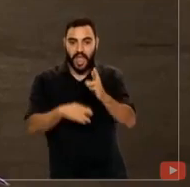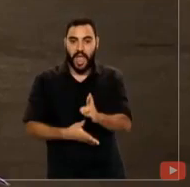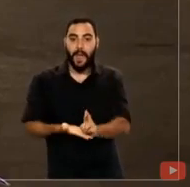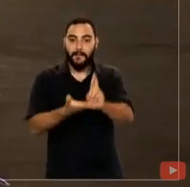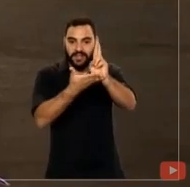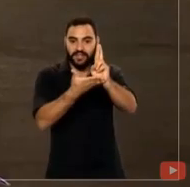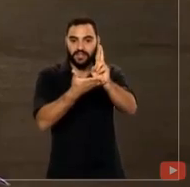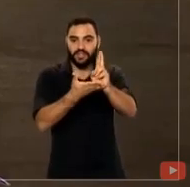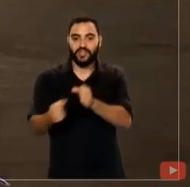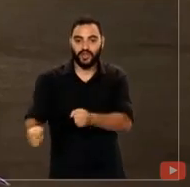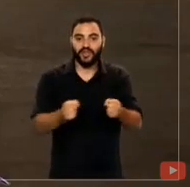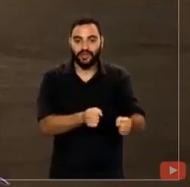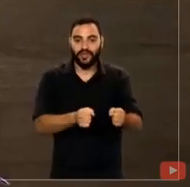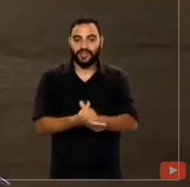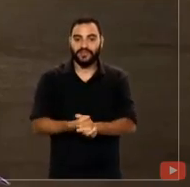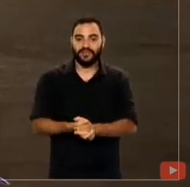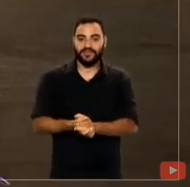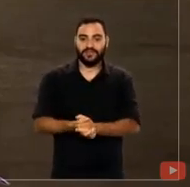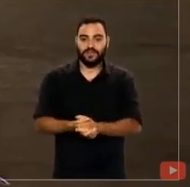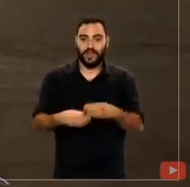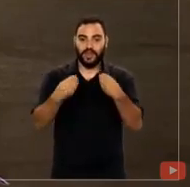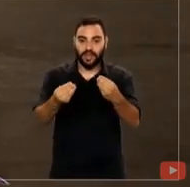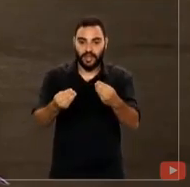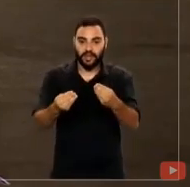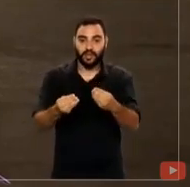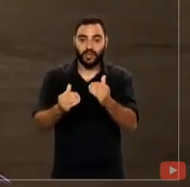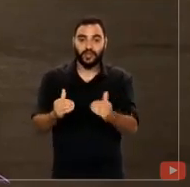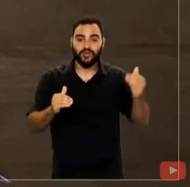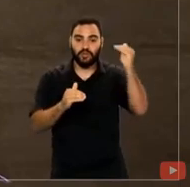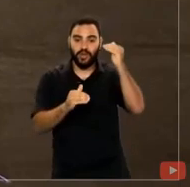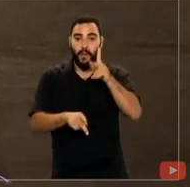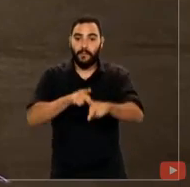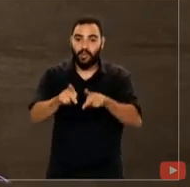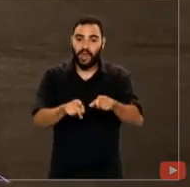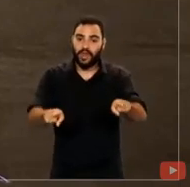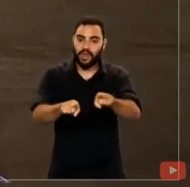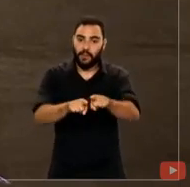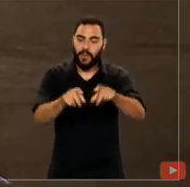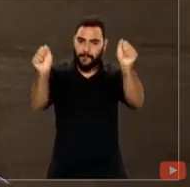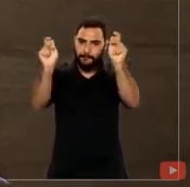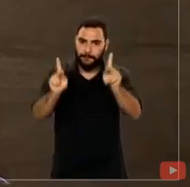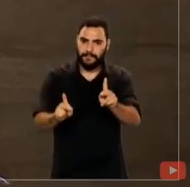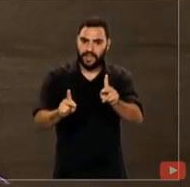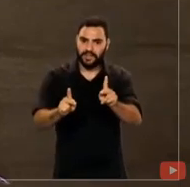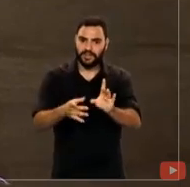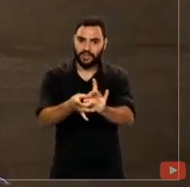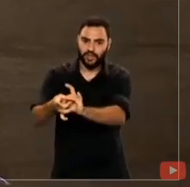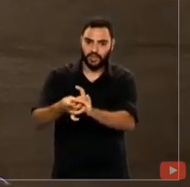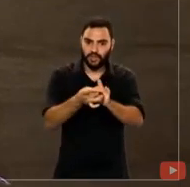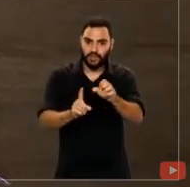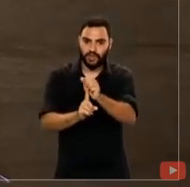assegurar tanto a soberania popular quanto a paz social. Considerando esta